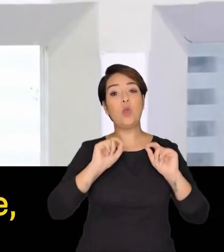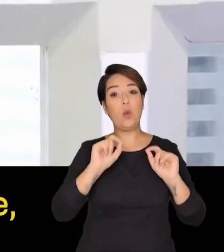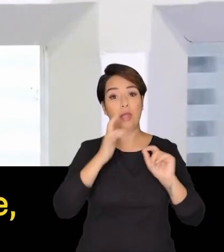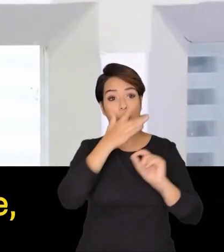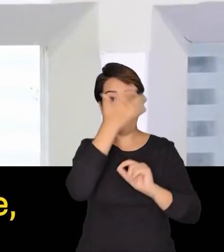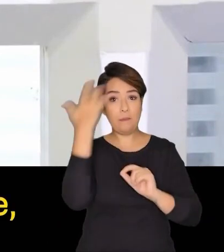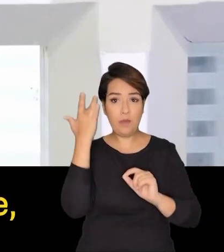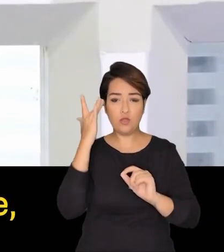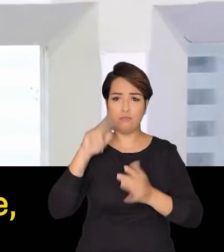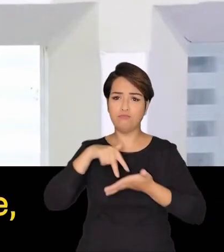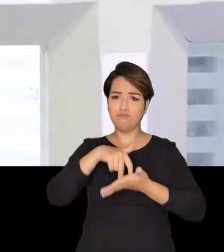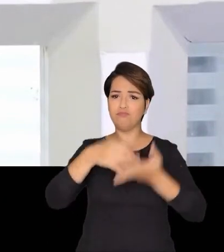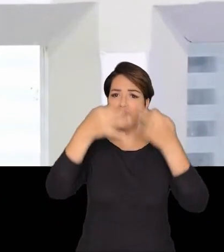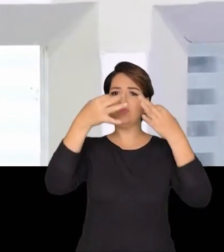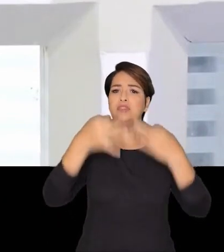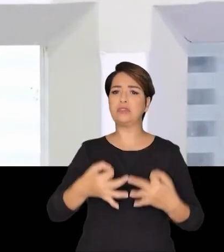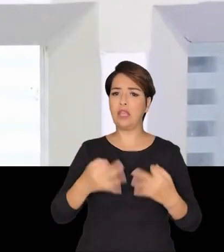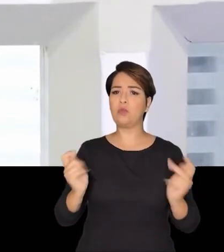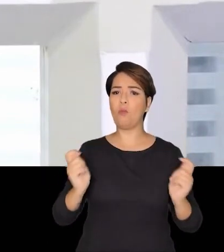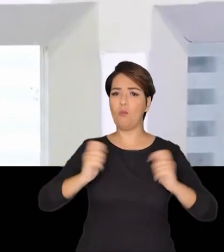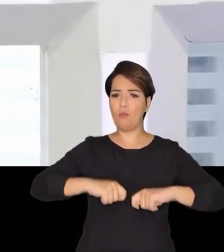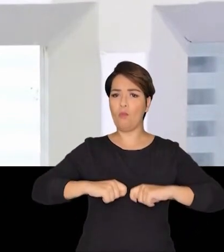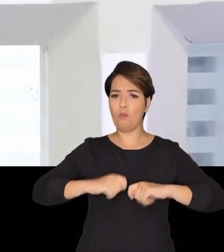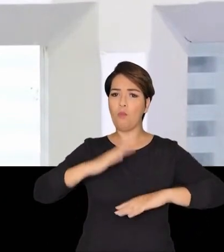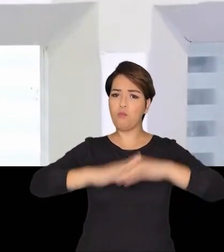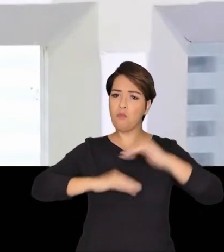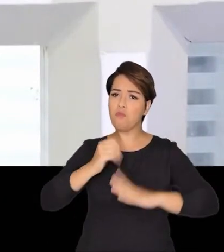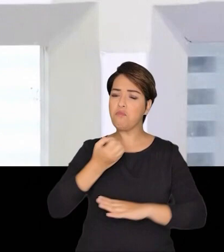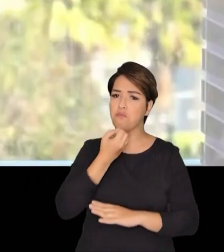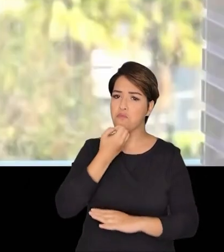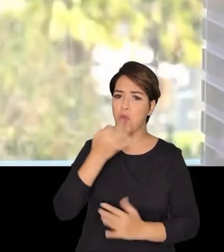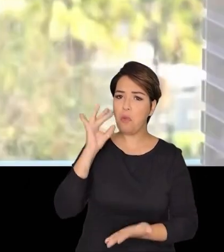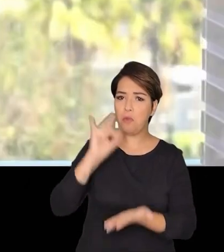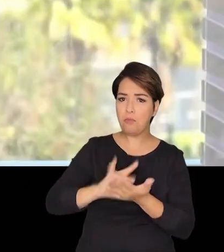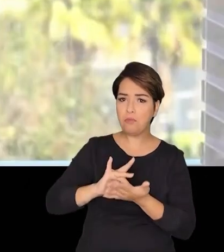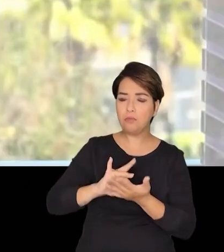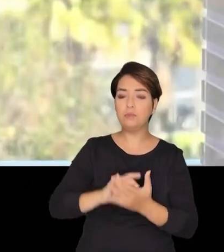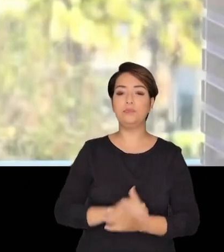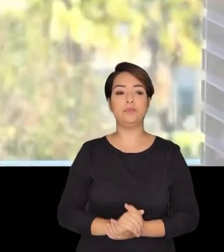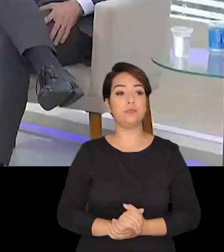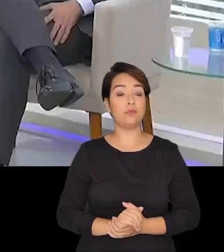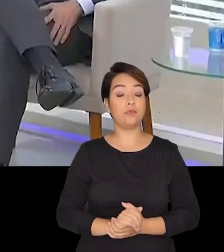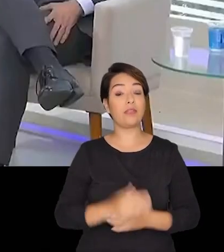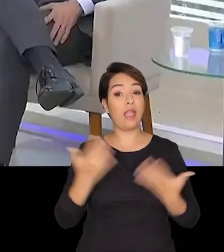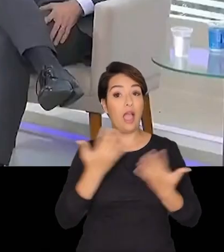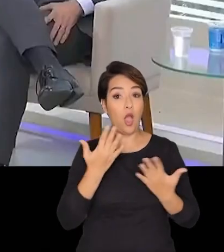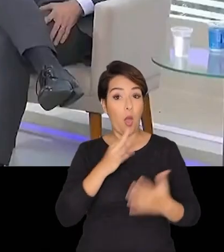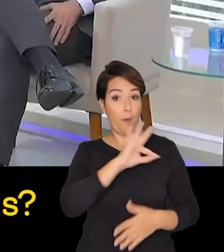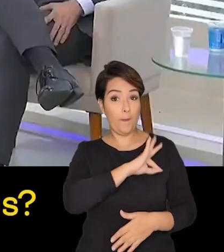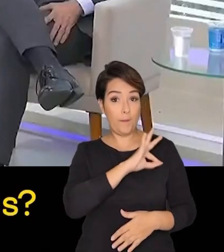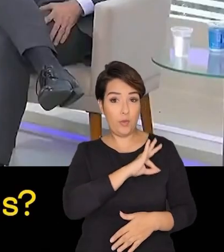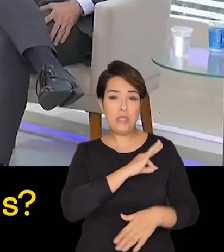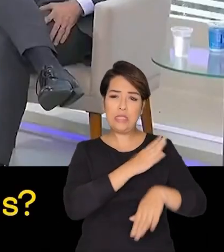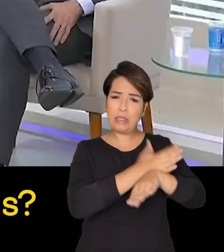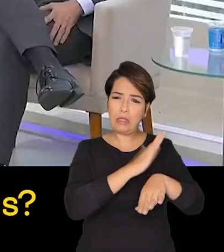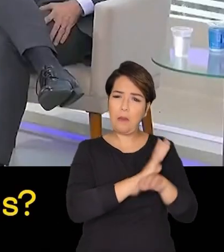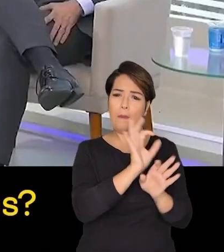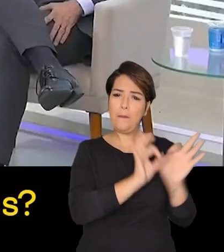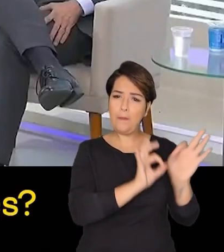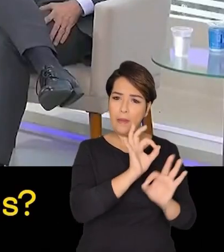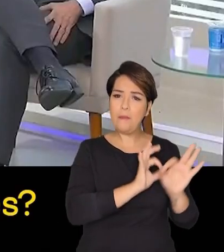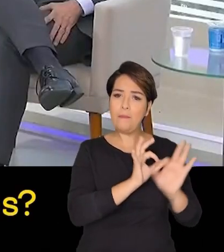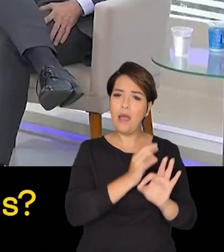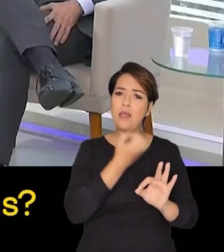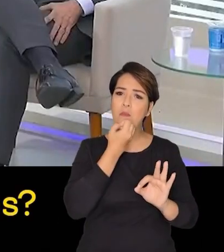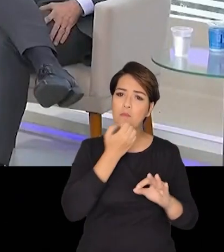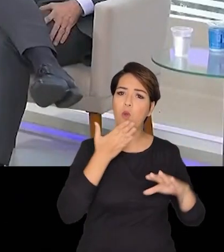agora tem que ter gente competente romper o toma lá da cá e governar de forma séria uma polícia equipada, treinada é uma polícia atuante